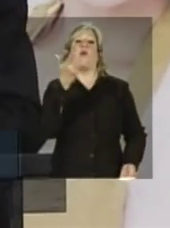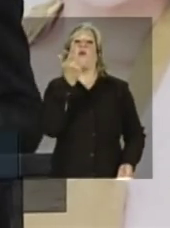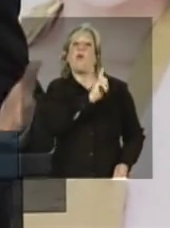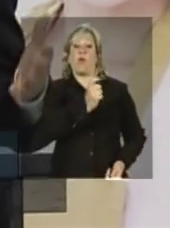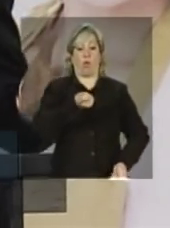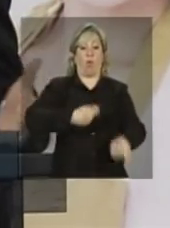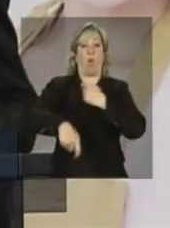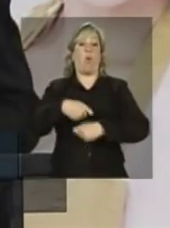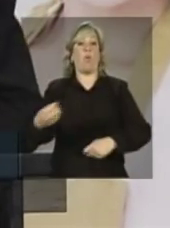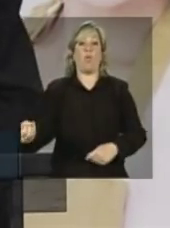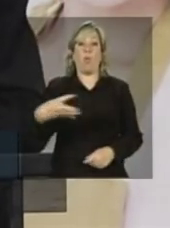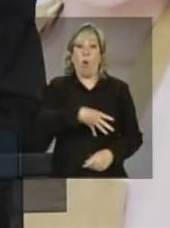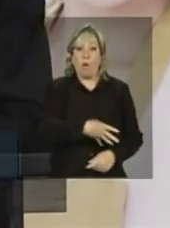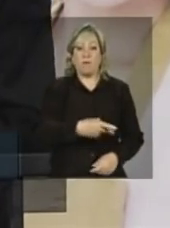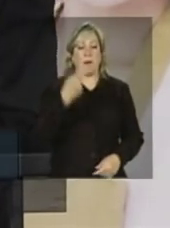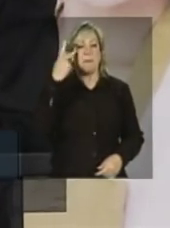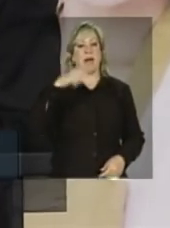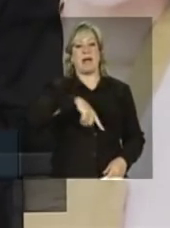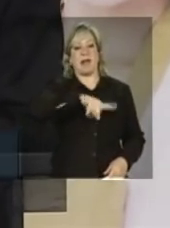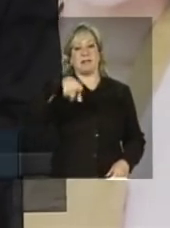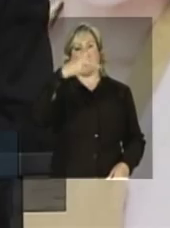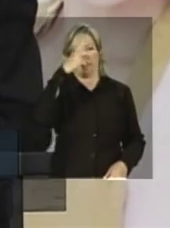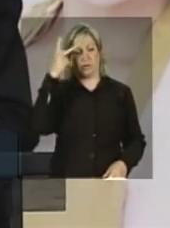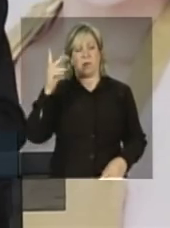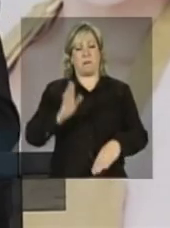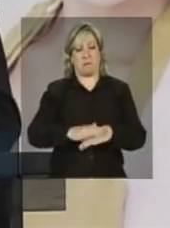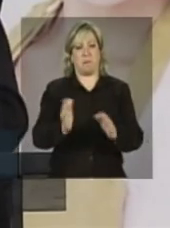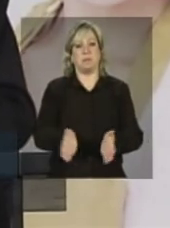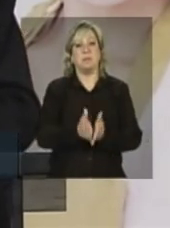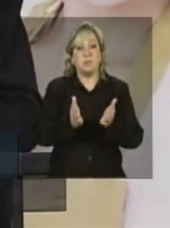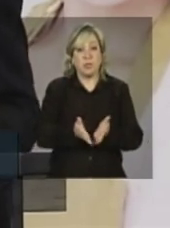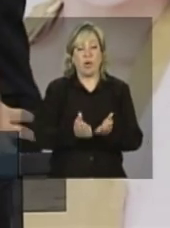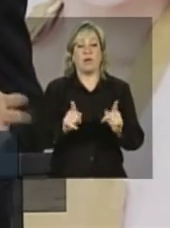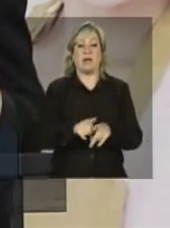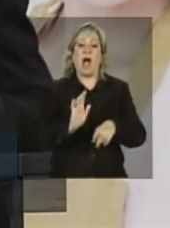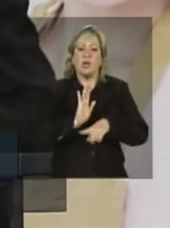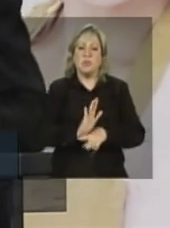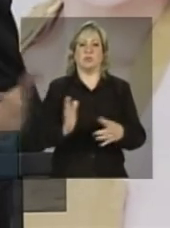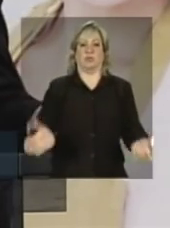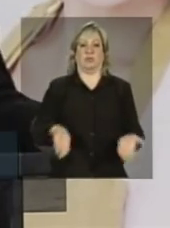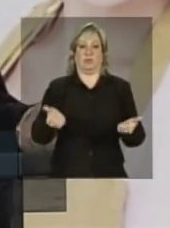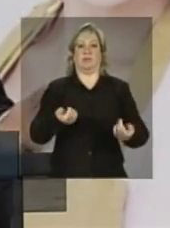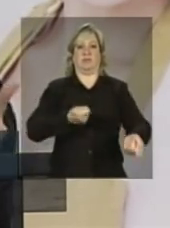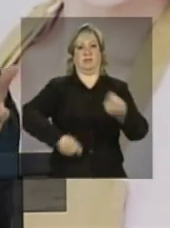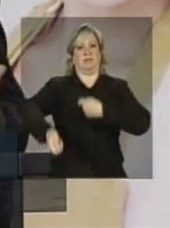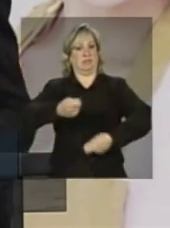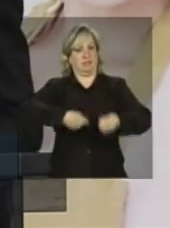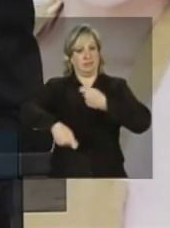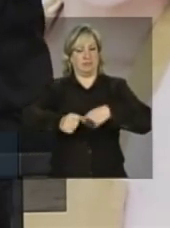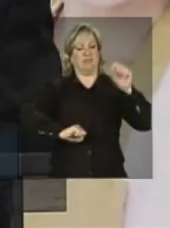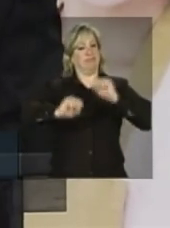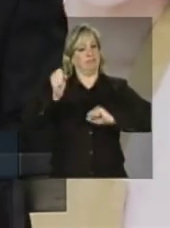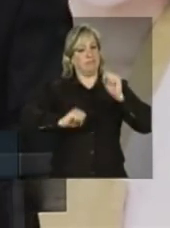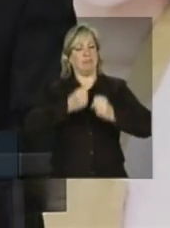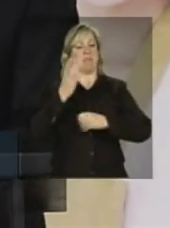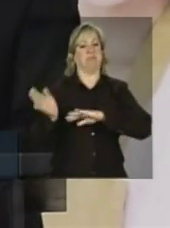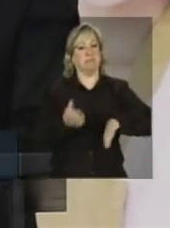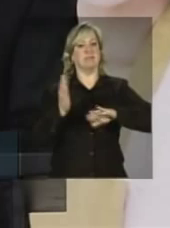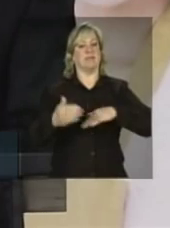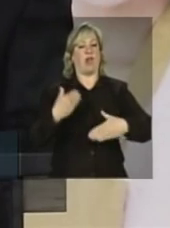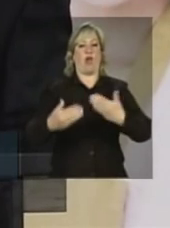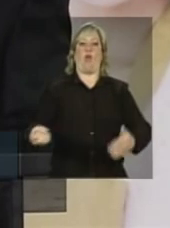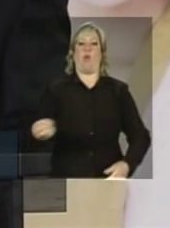de novos negócios para esses segmentos da população, estimulando o empreendedorismo.